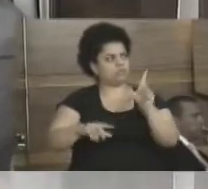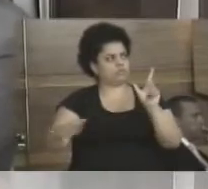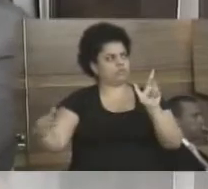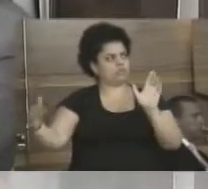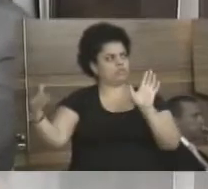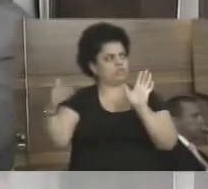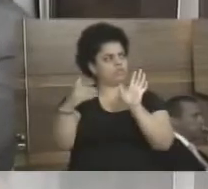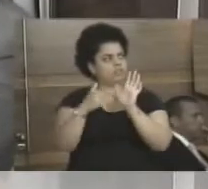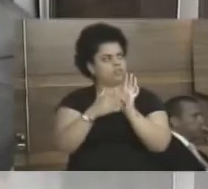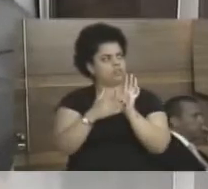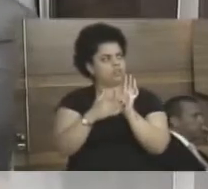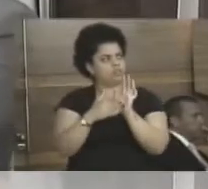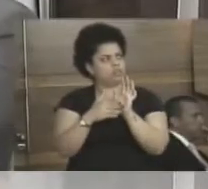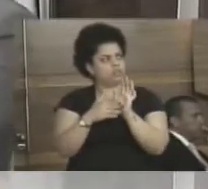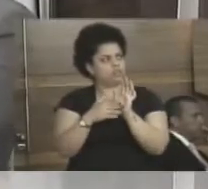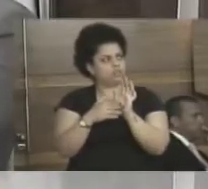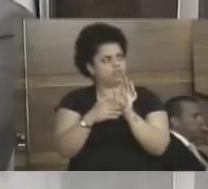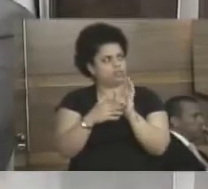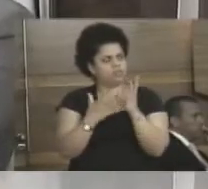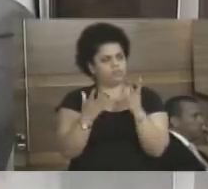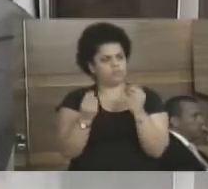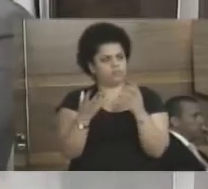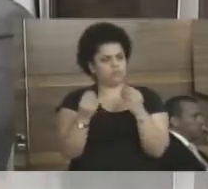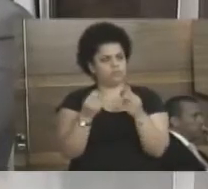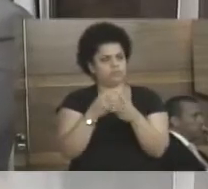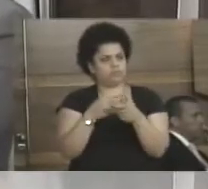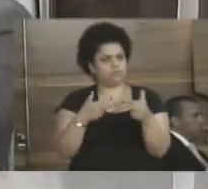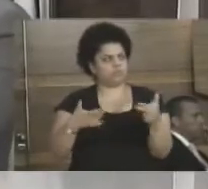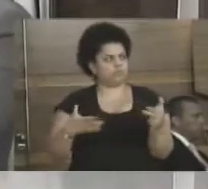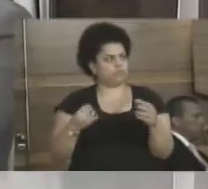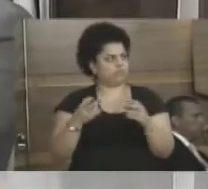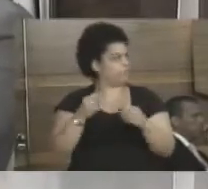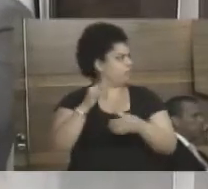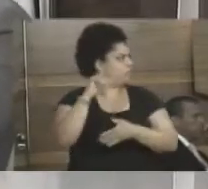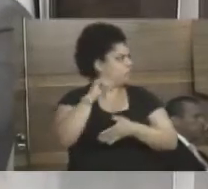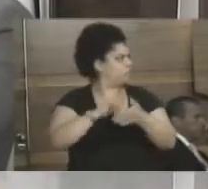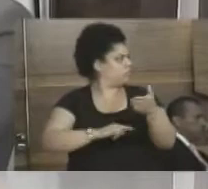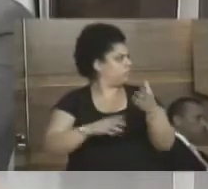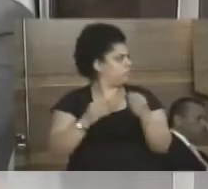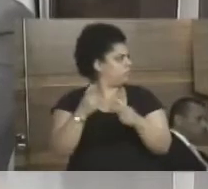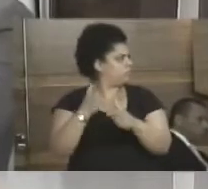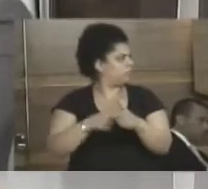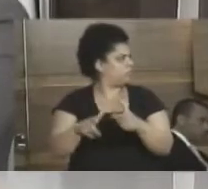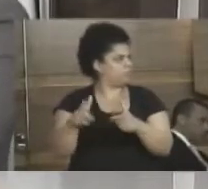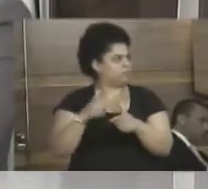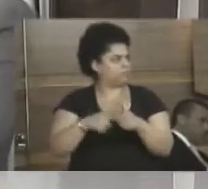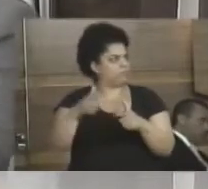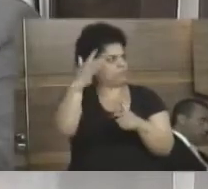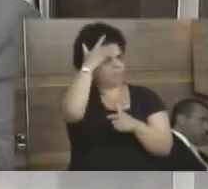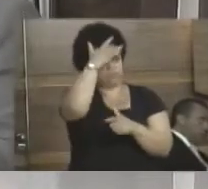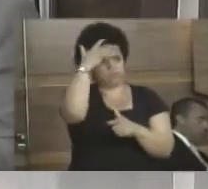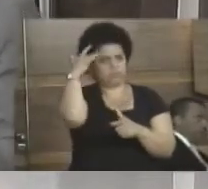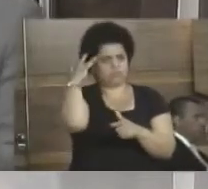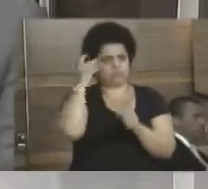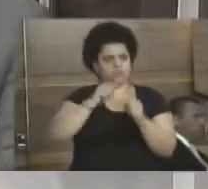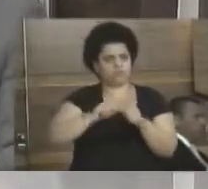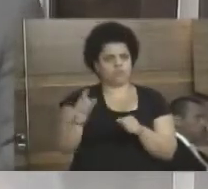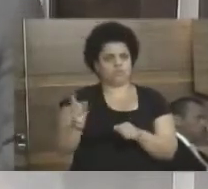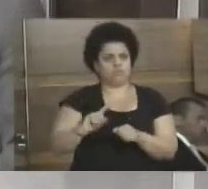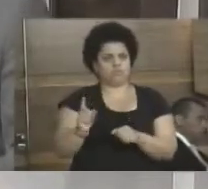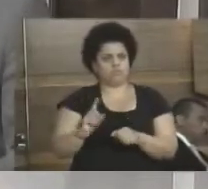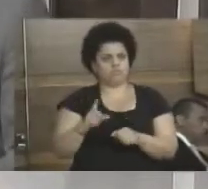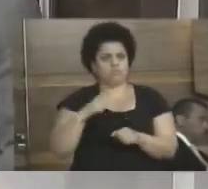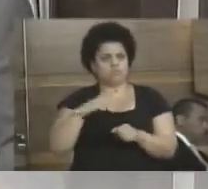aqui, olha. É tanta coisa, tanto documento, tanto problema, que a pessoa não faz. A pessoa faz um